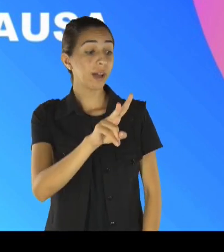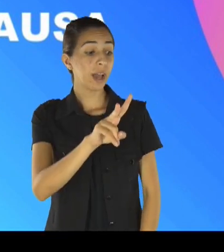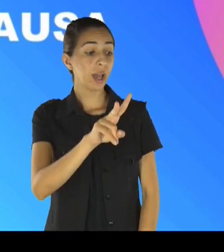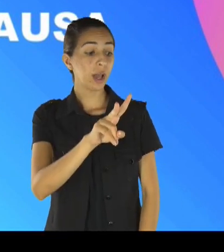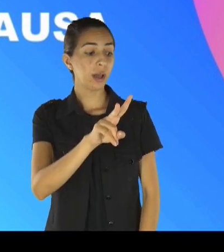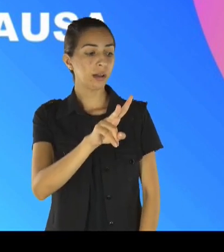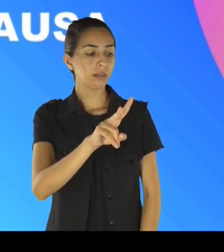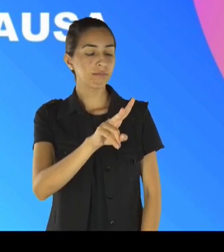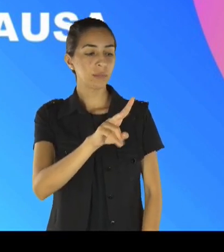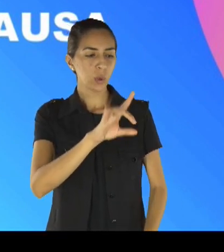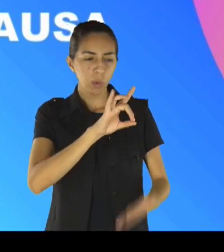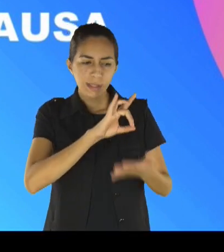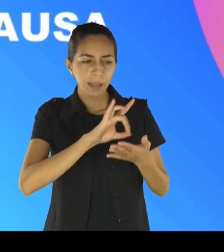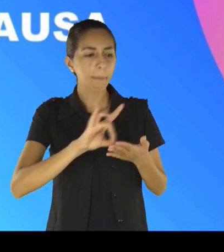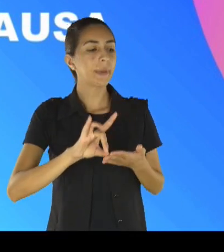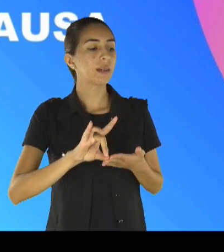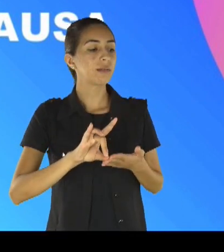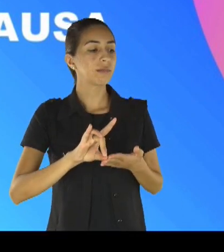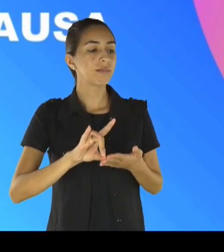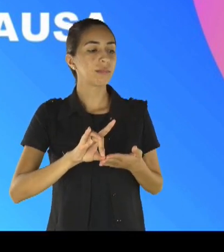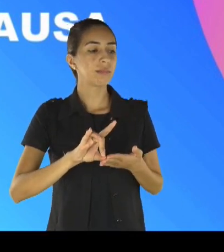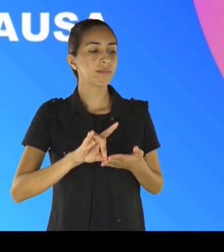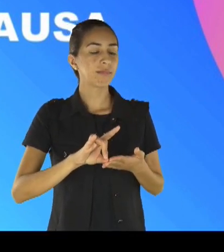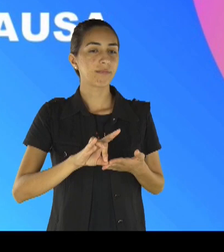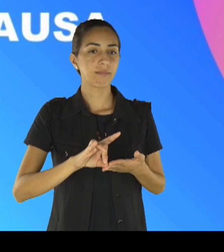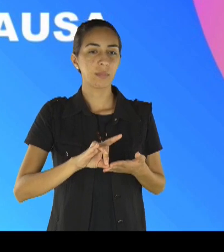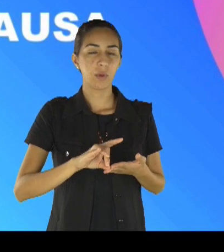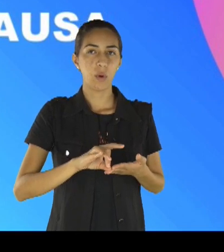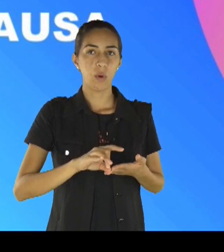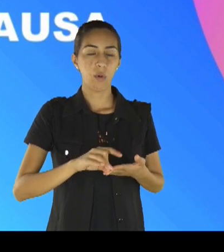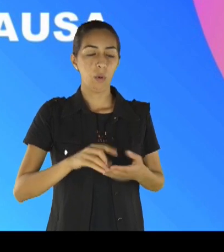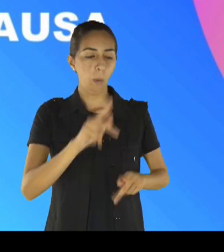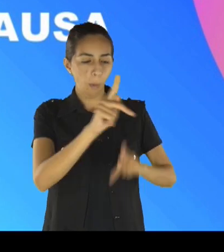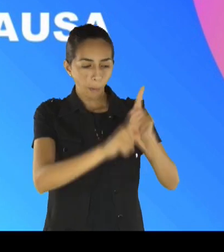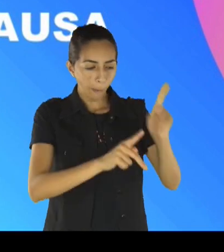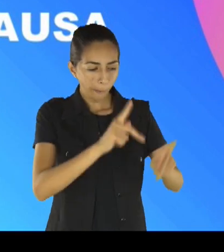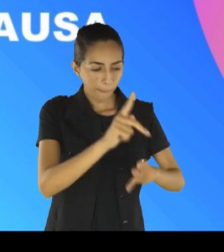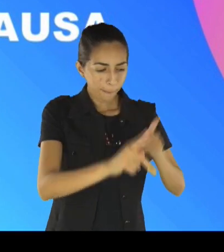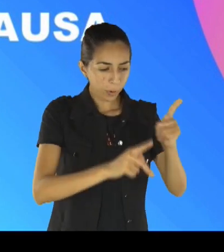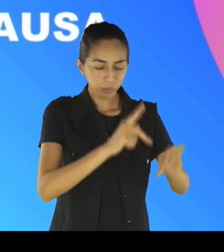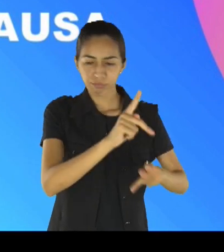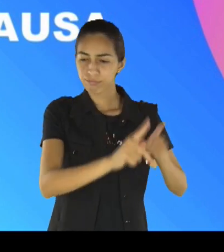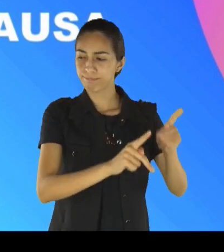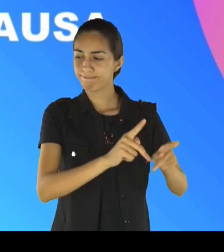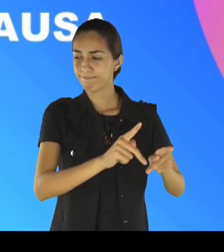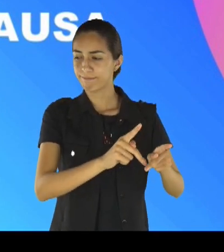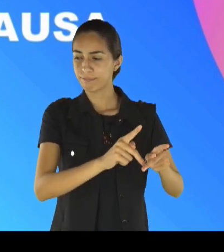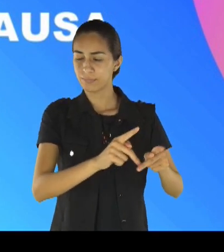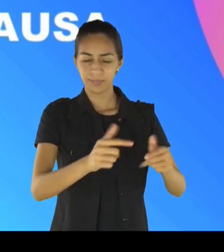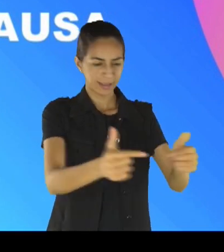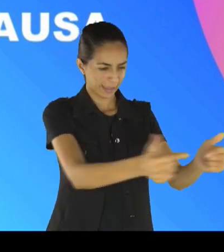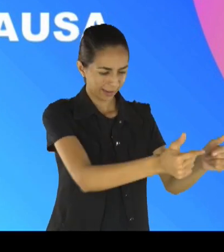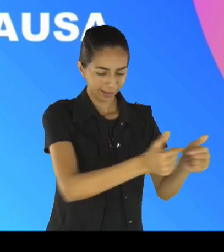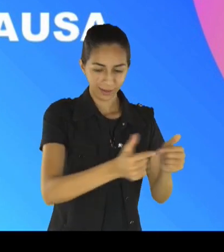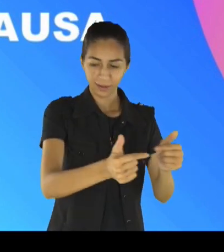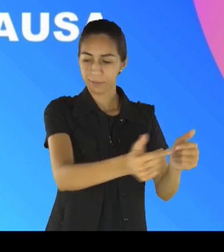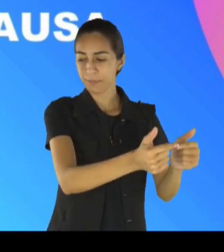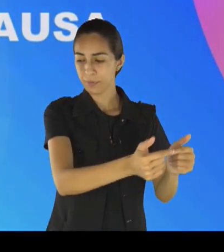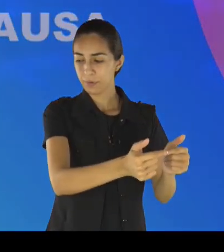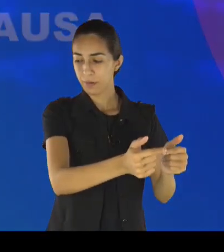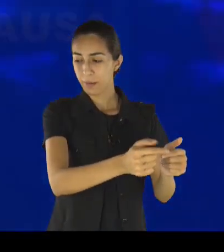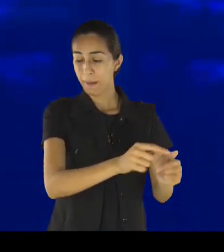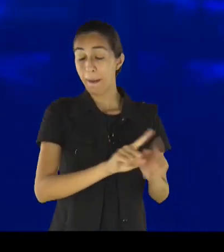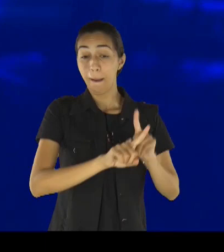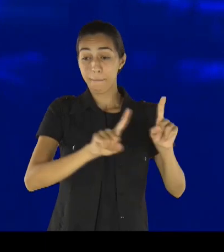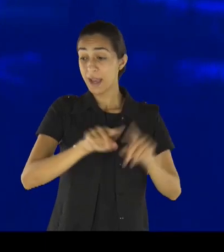fiquem apavorados, nem aterrorizados, causa deles, aterrorizados por causa de vírus, aterrorizados